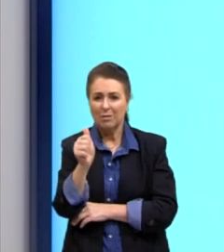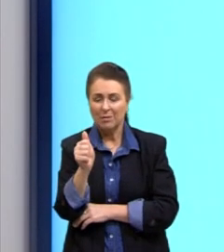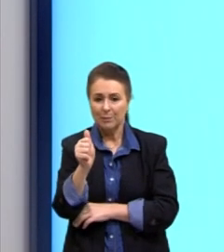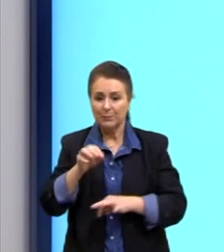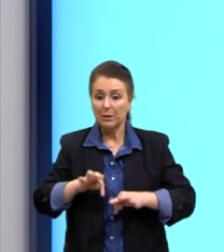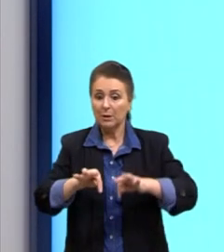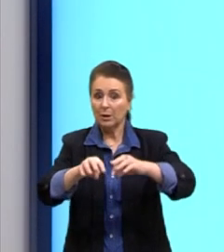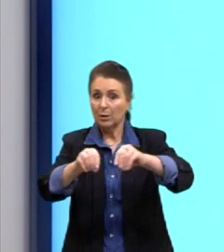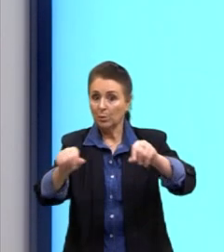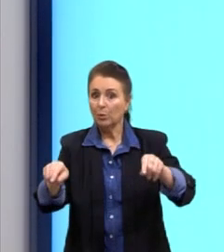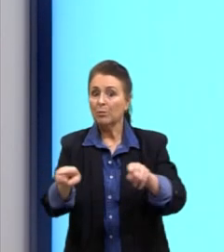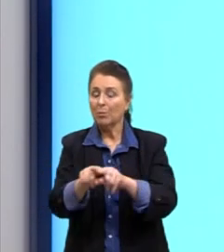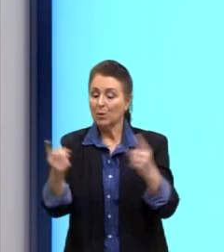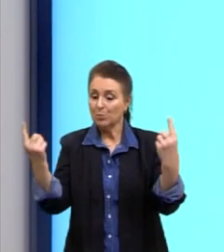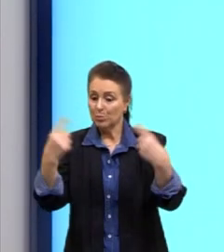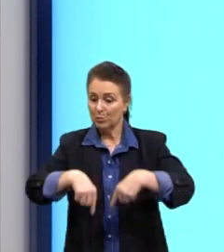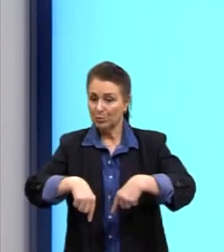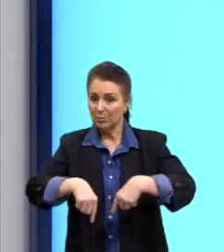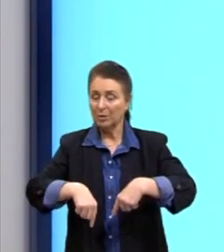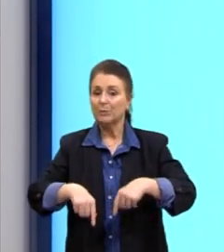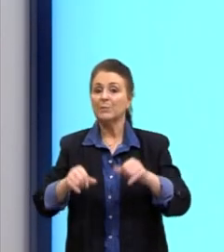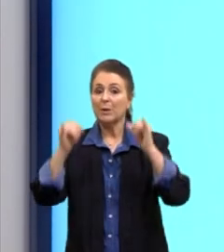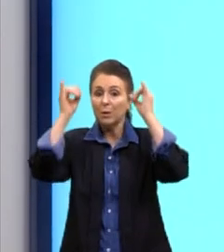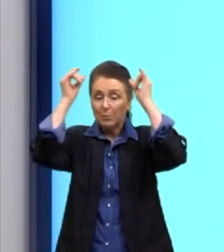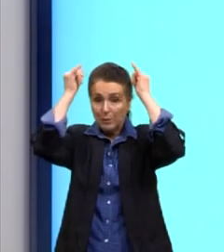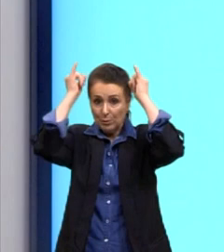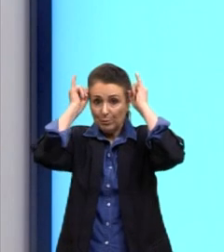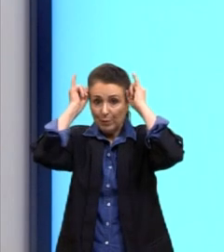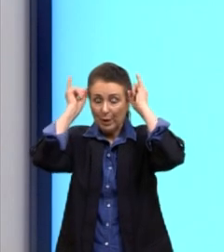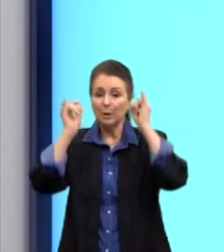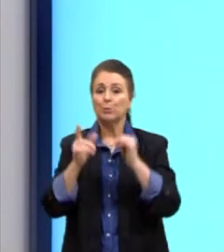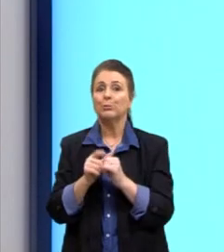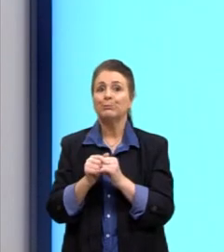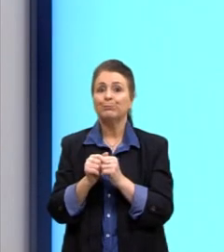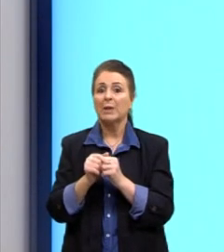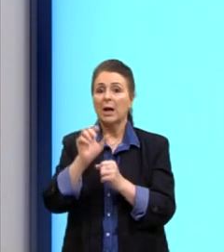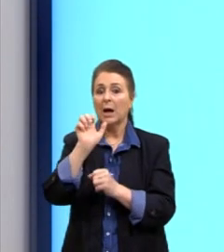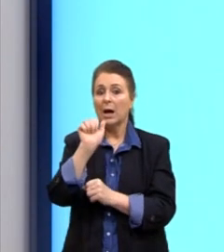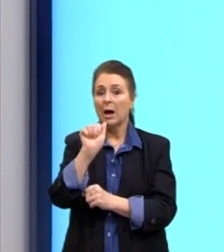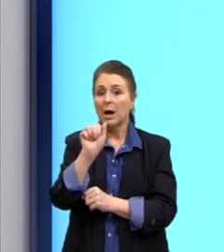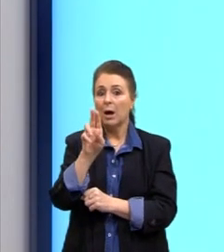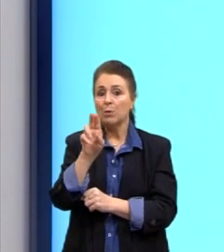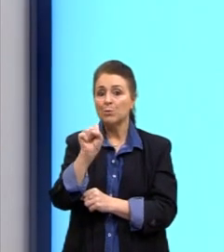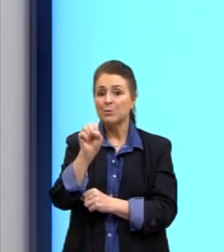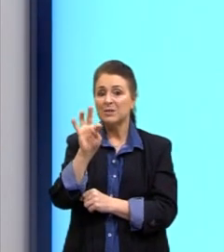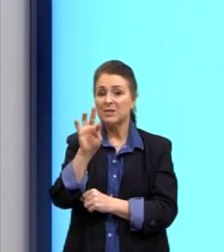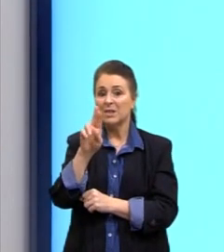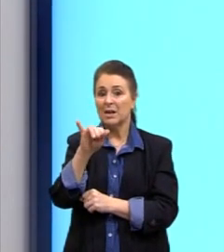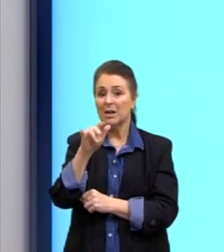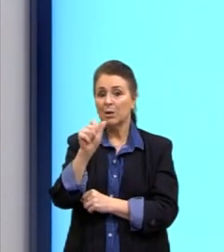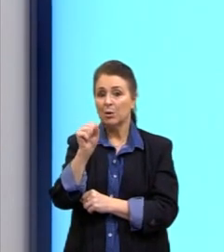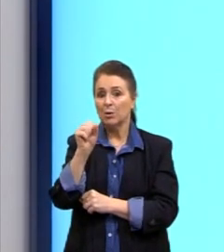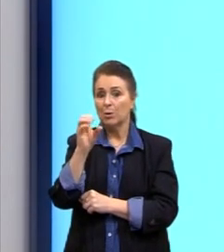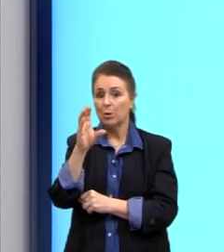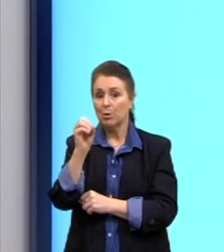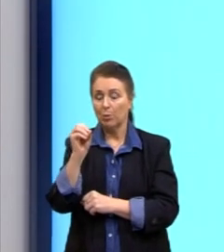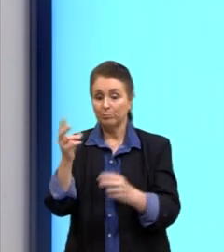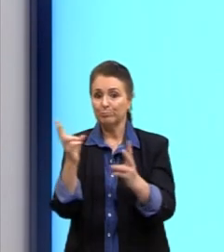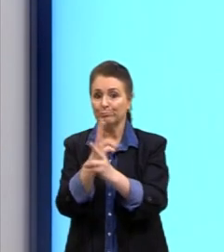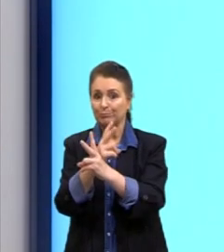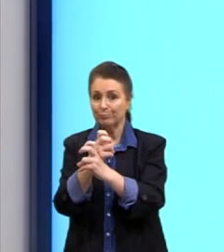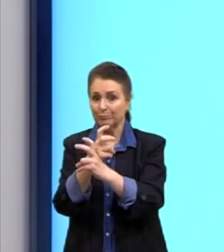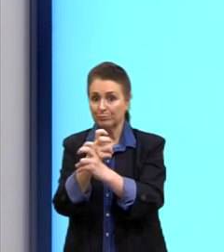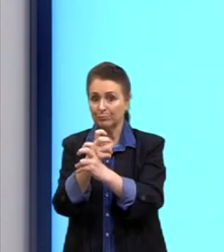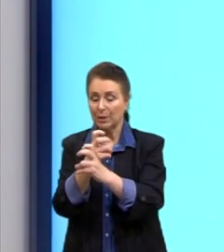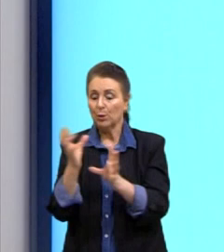também era disputado pelo Império Austríaco. Então, em grande parte, a unificação alemã vai se dar